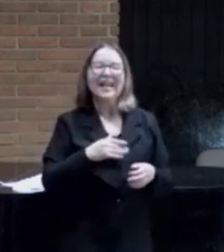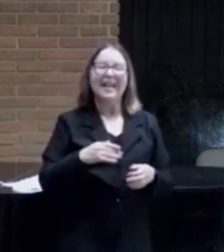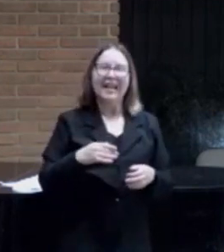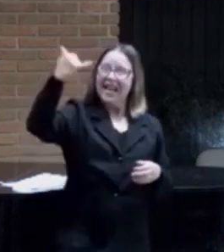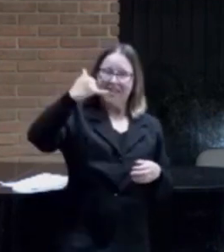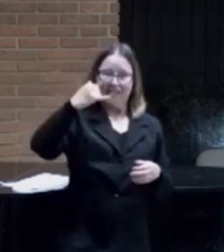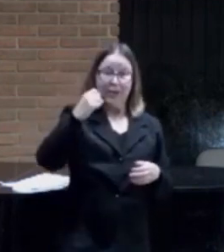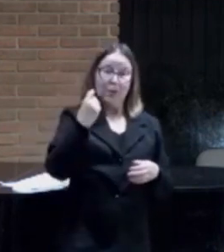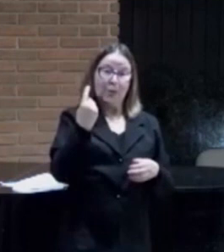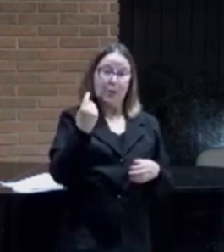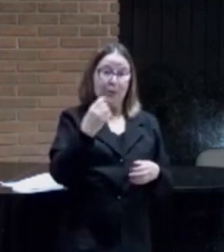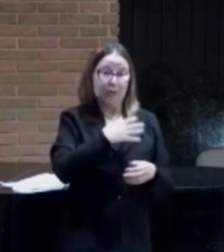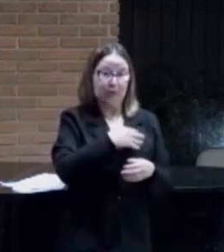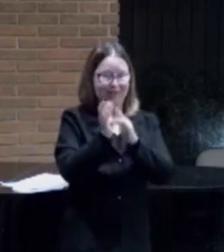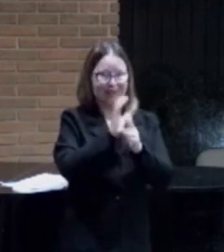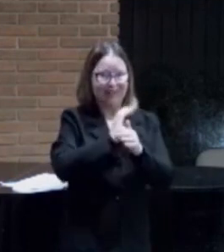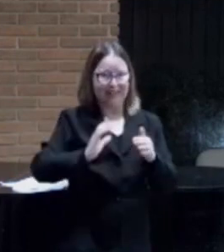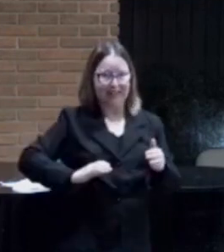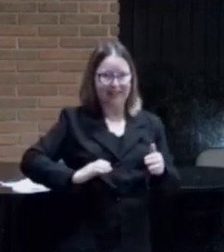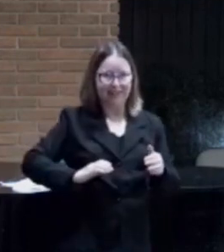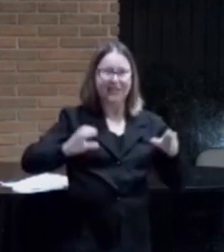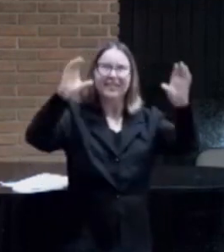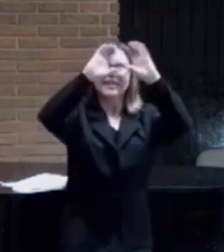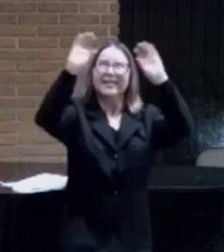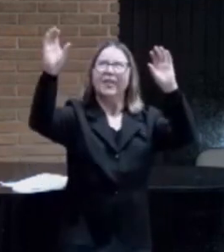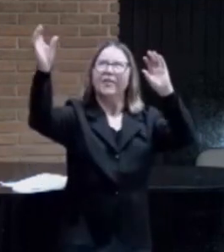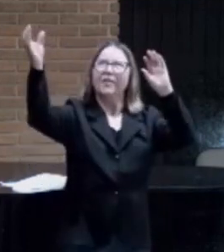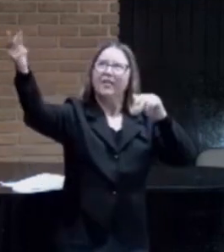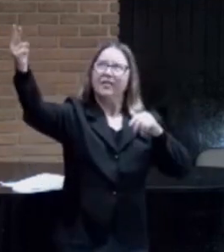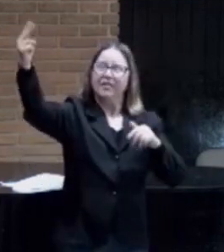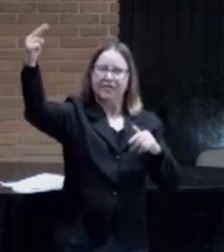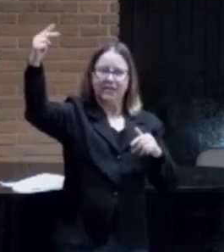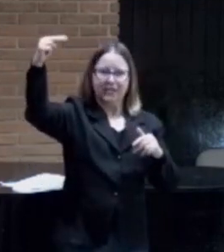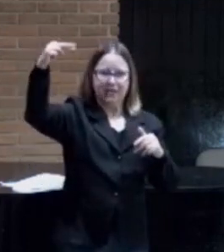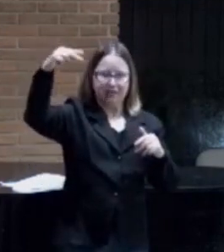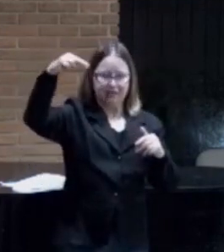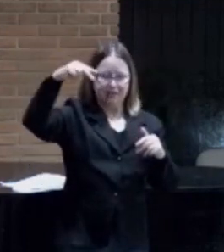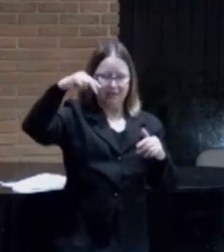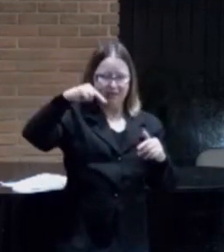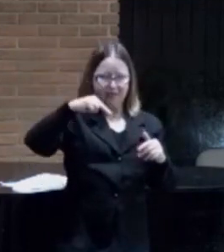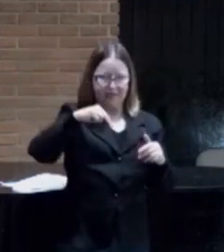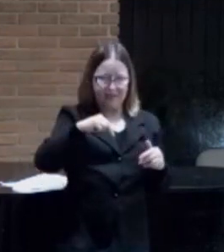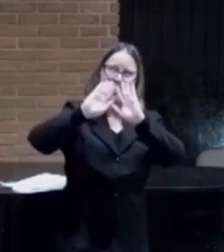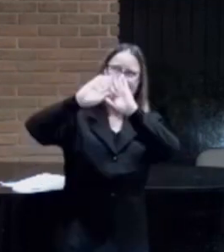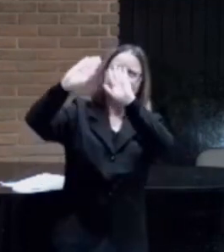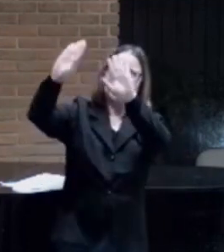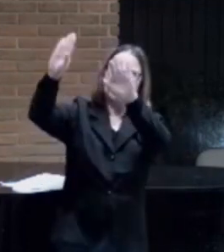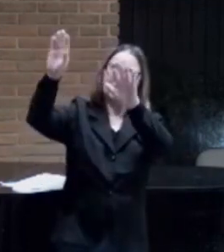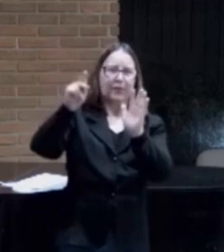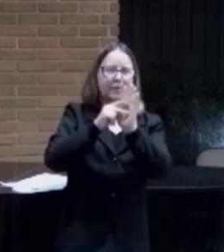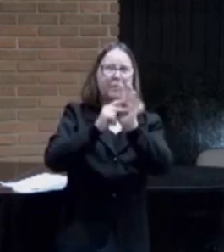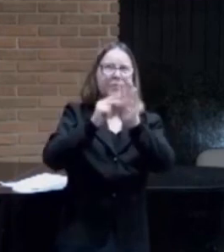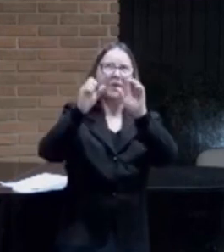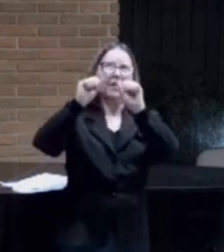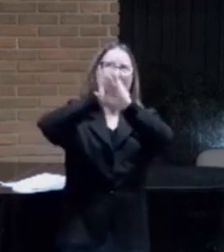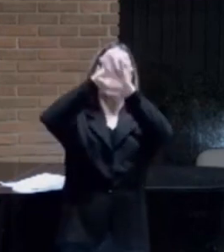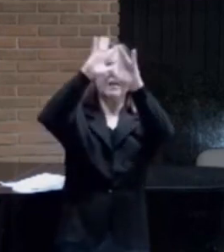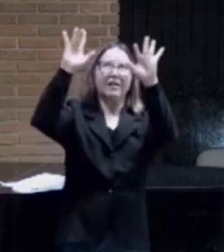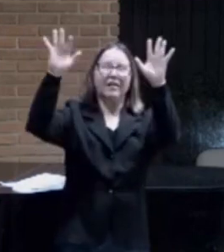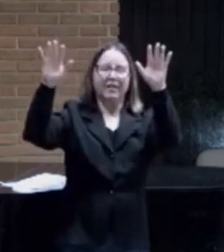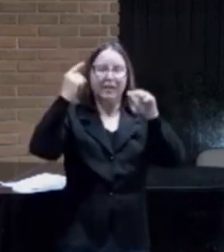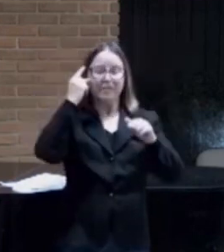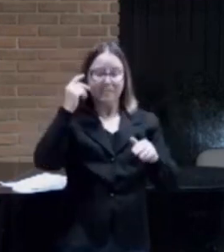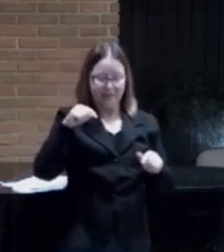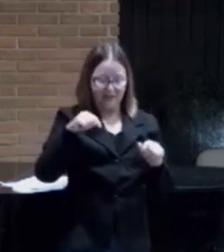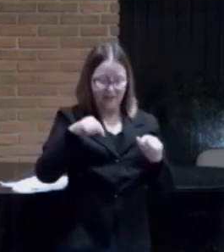precioso Filho, que desceu do céu da Sua preciosa glória, se desfez da Sua glória, para andar na terra como nós